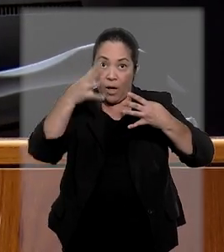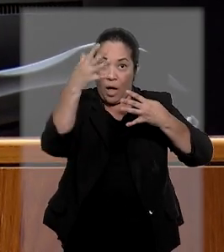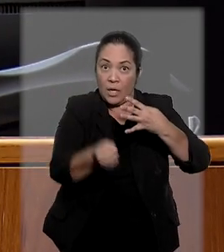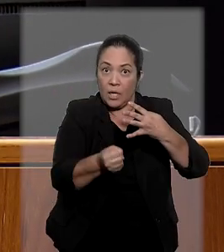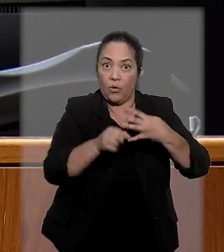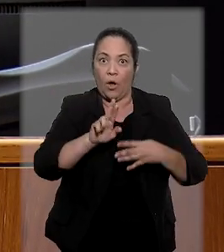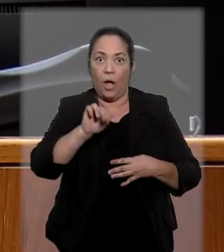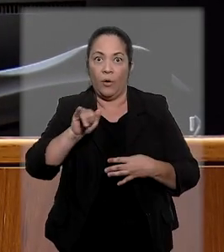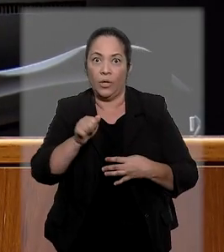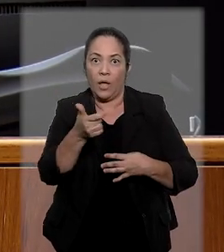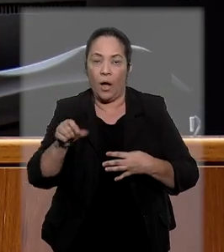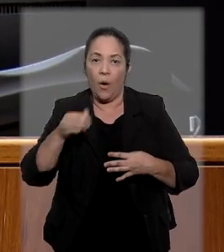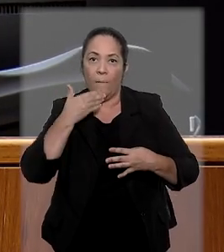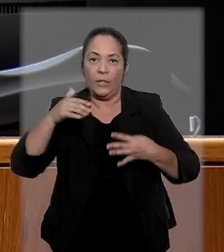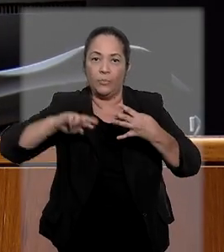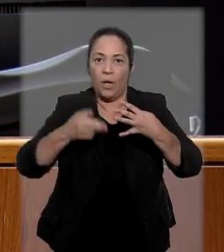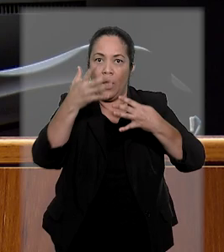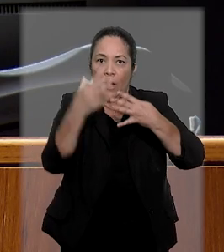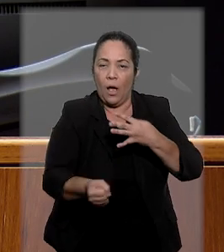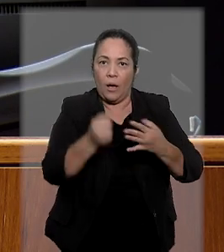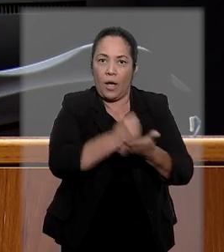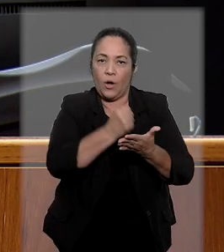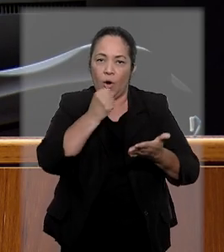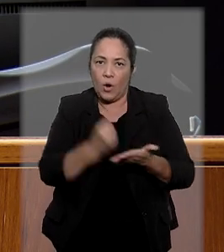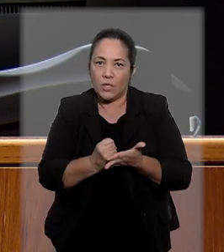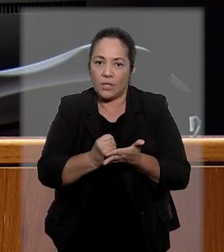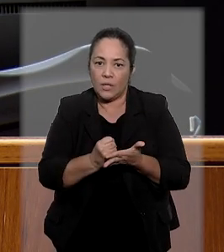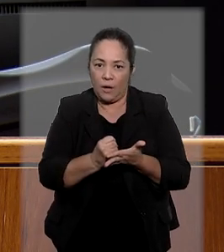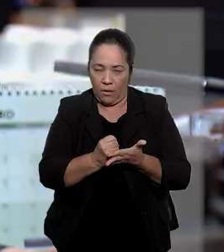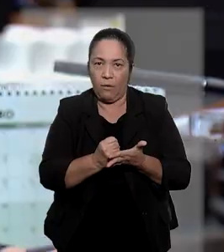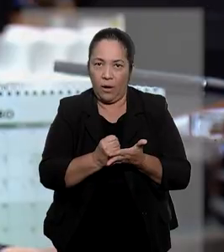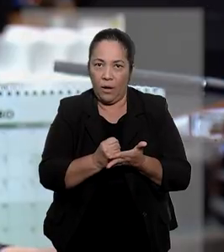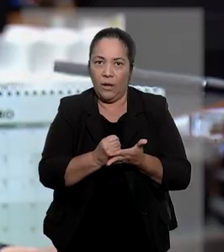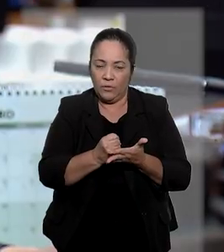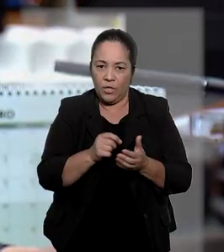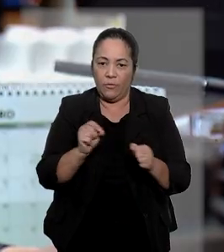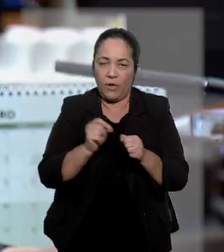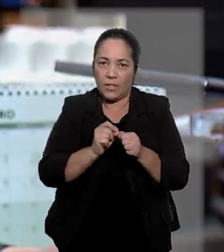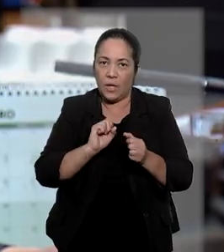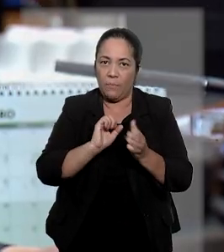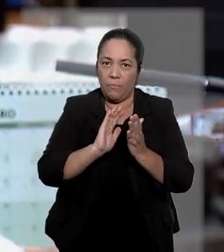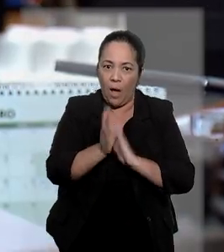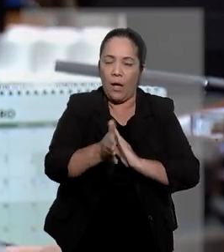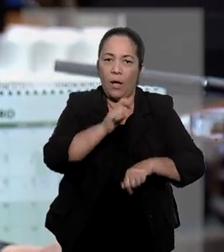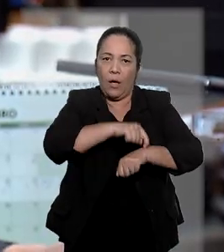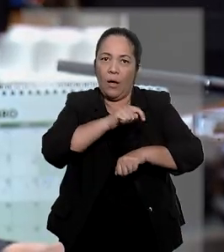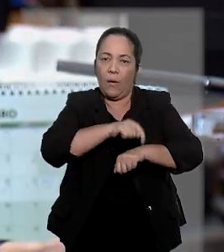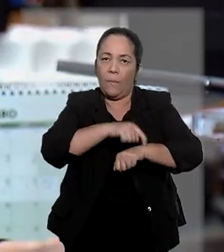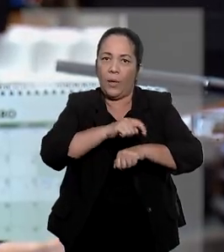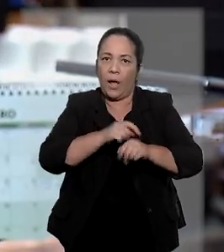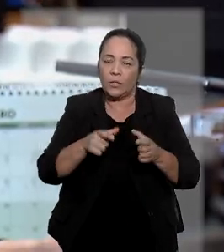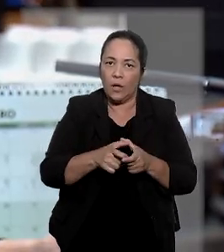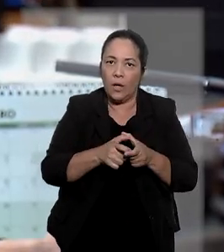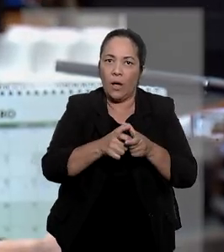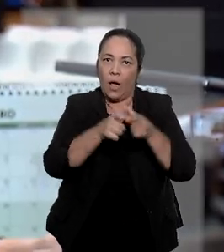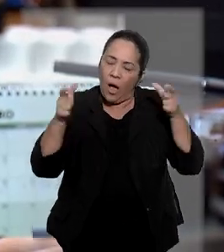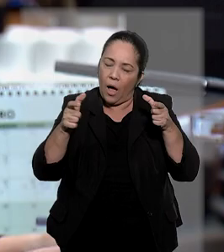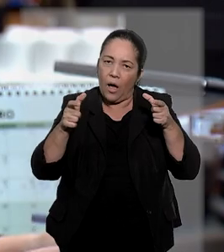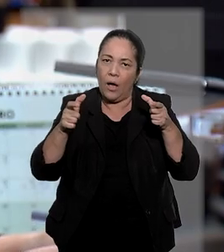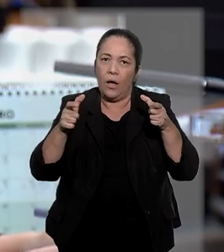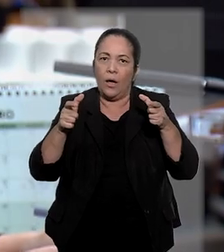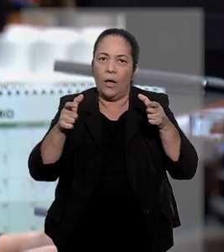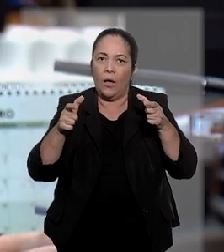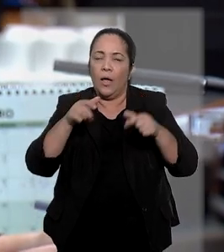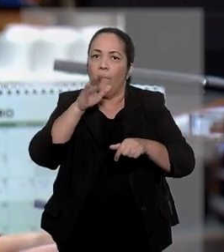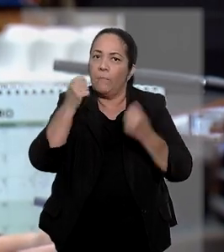pedido da União para limitar a extensão do contrato de concessão. Segundo ela, a prorrogação do contrato de concessão, a título